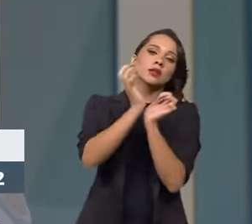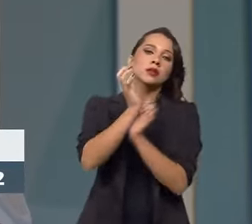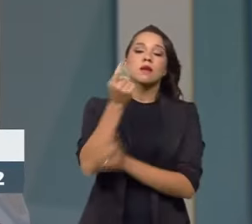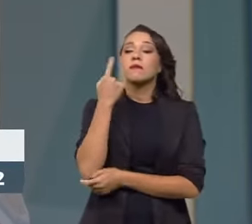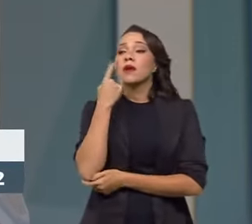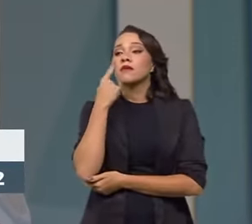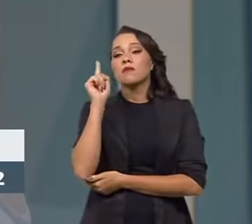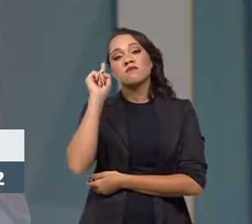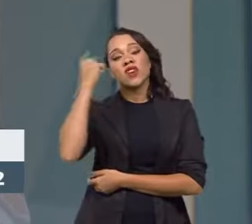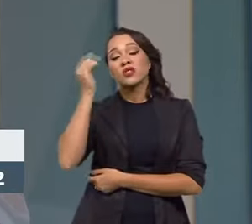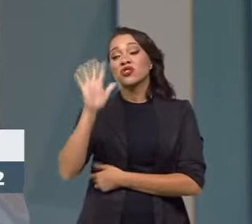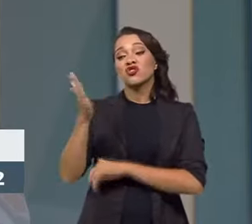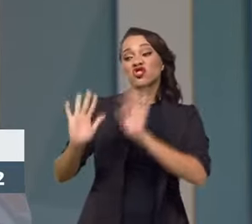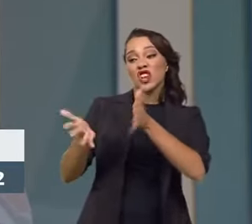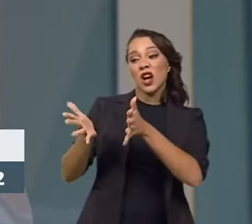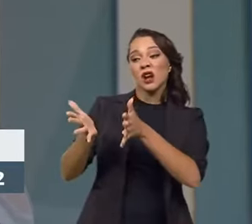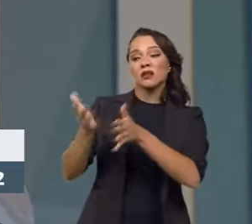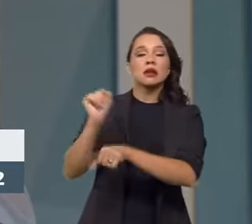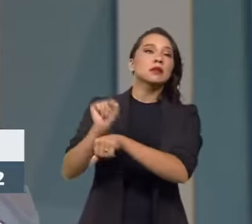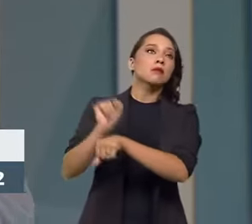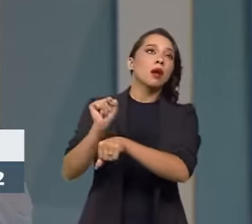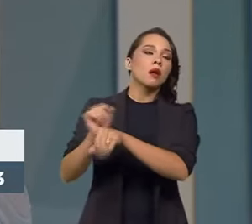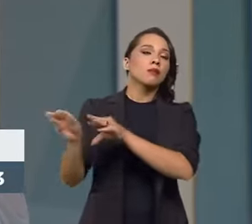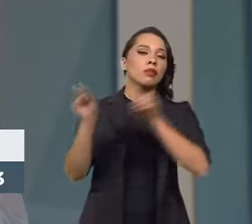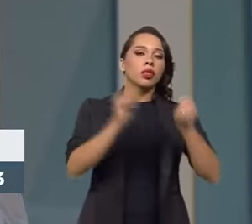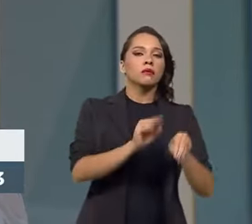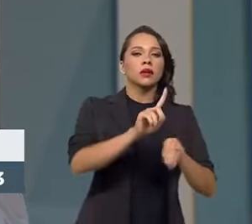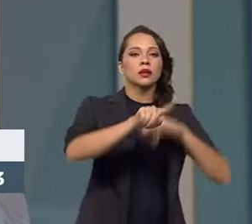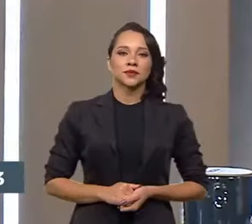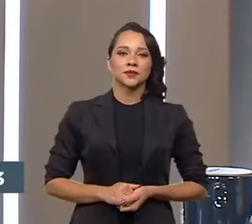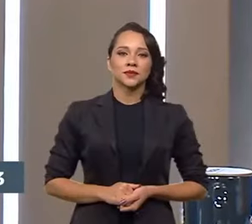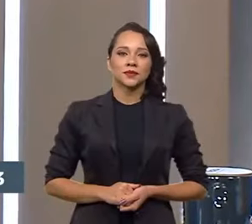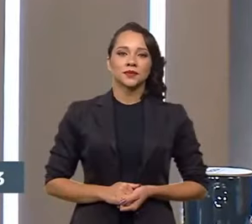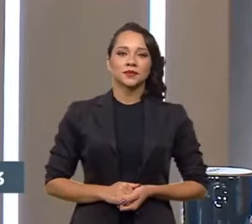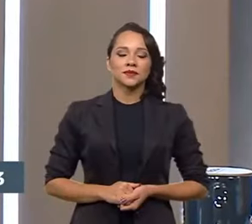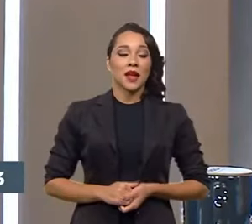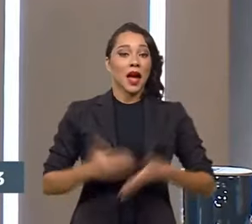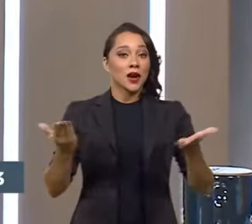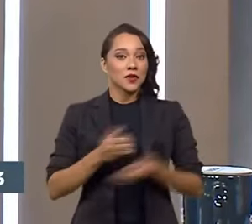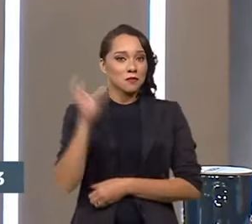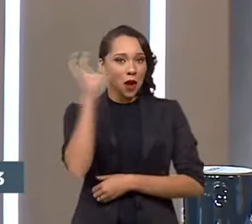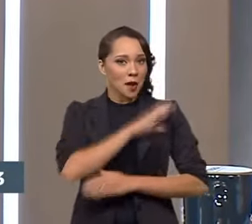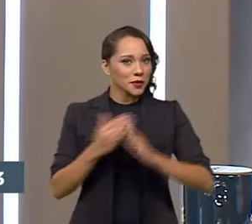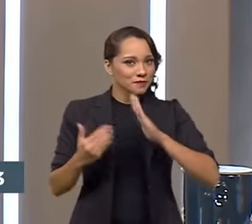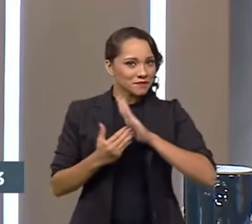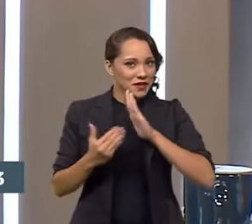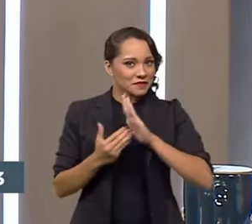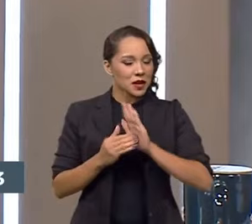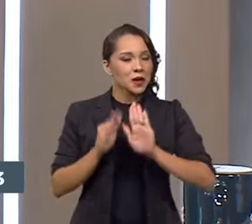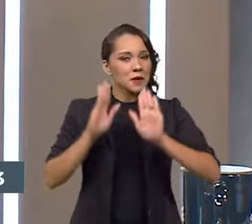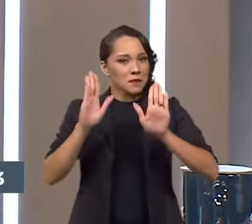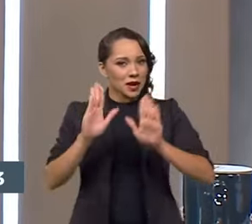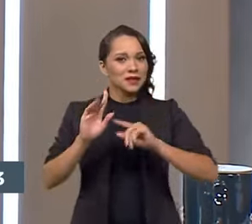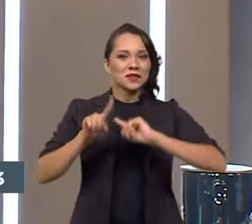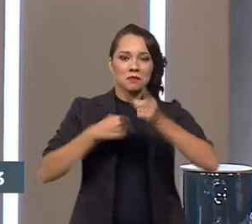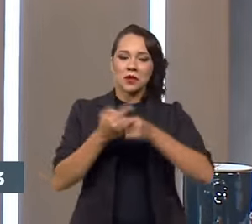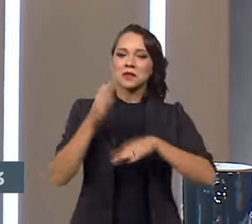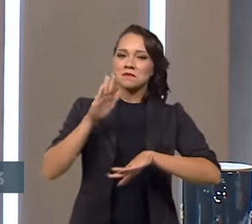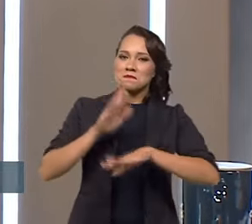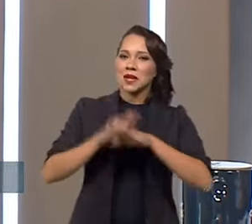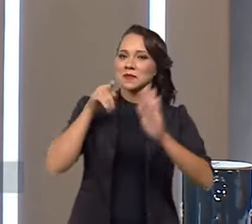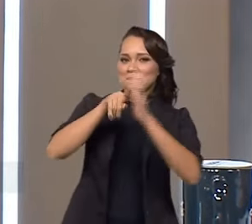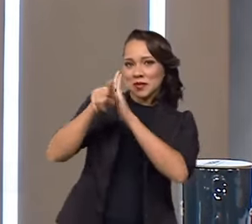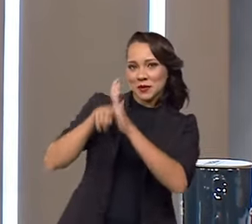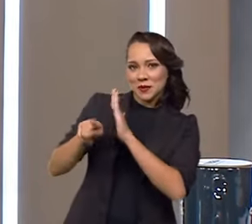evento que já está funcionando e colocar ele à disposição dos consumidores. Nós vamos para um rápido intervalo, mas na volta faremos mais uma